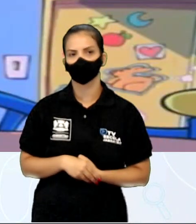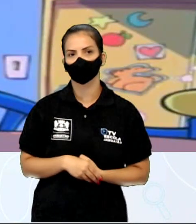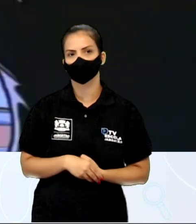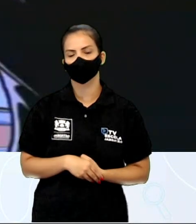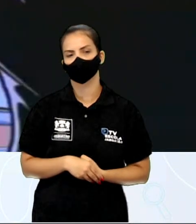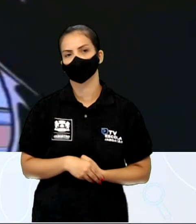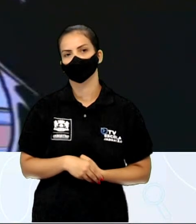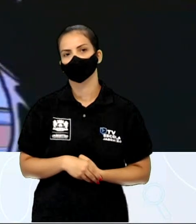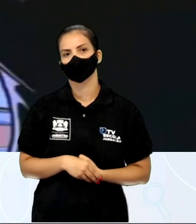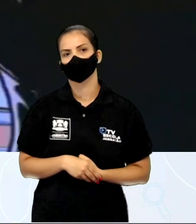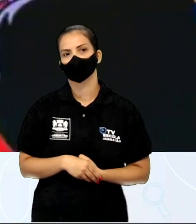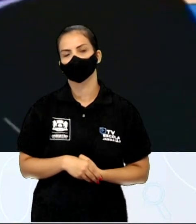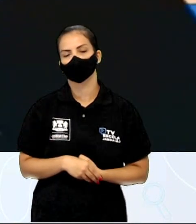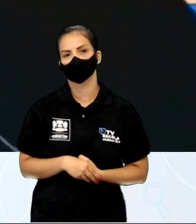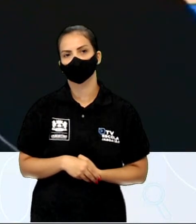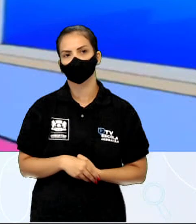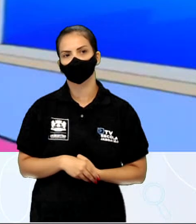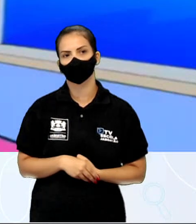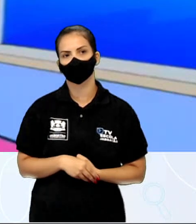Ah!